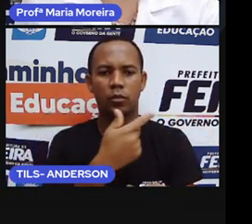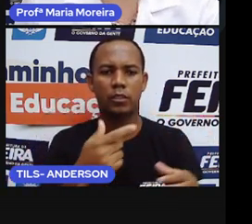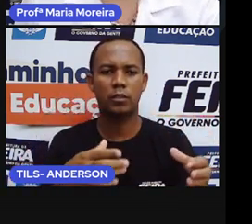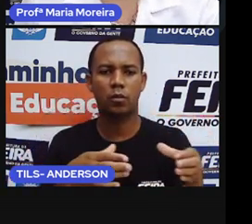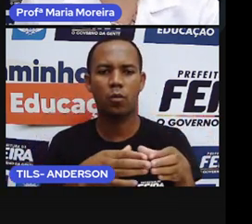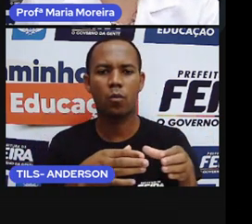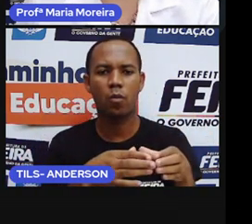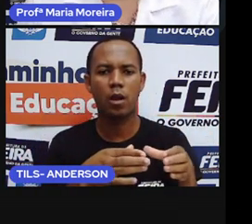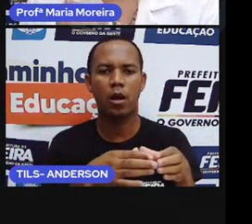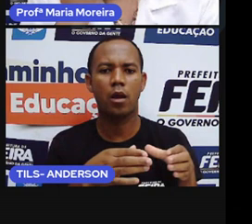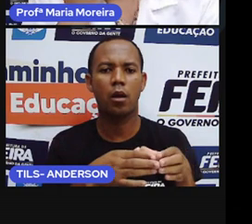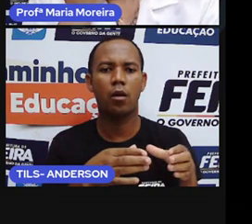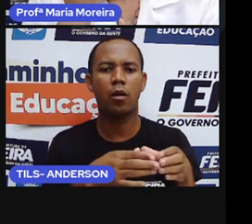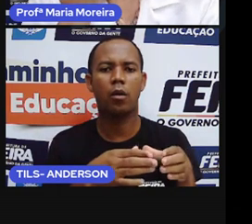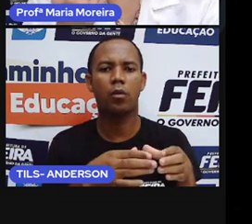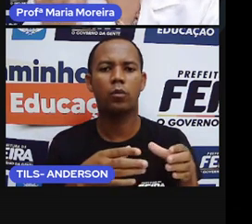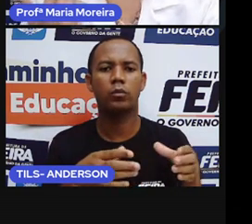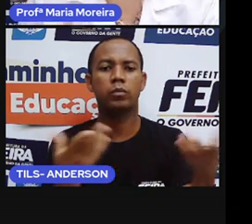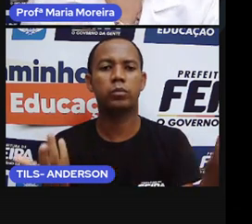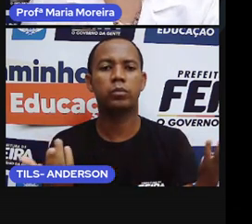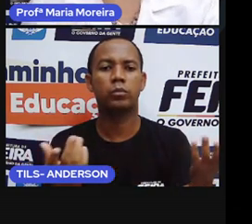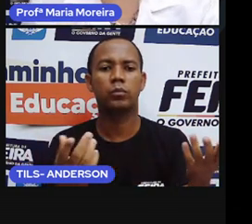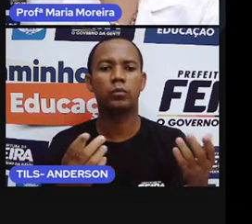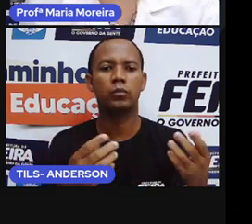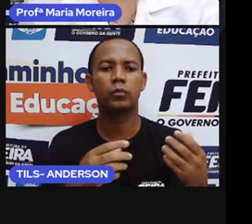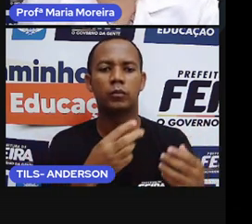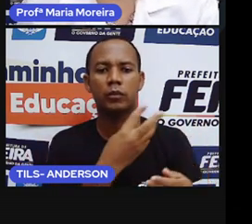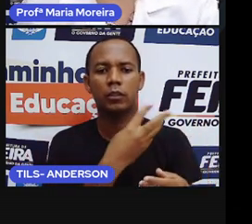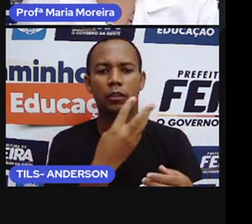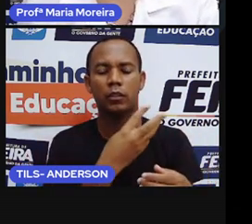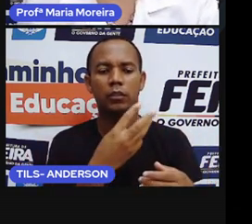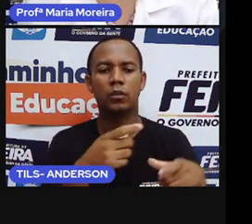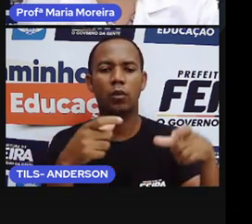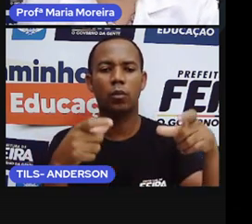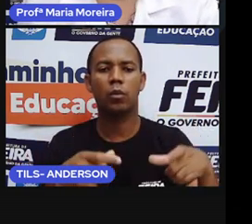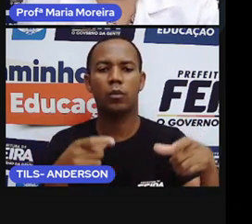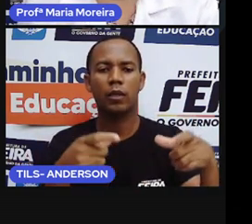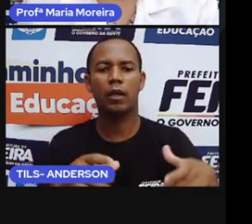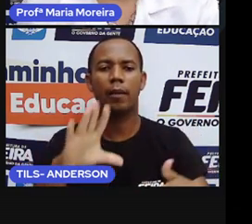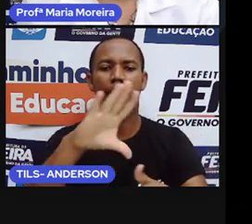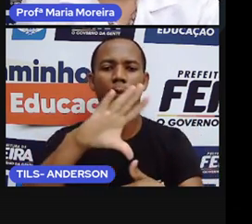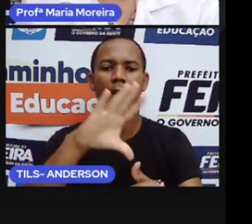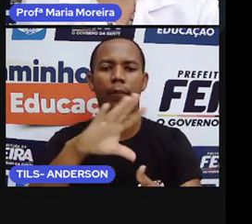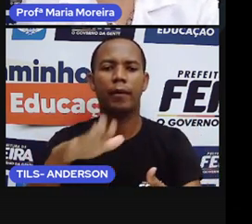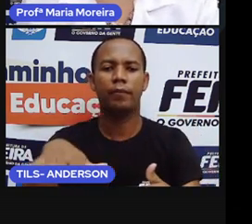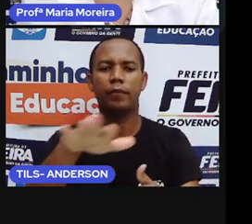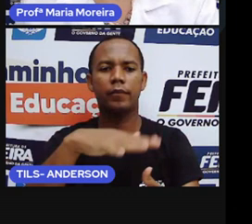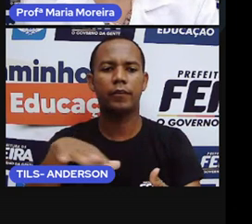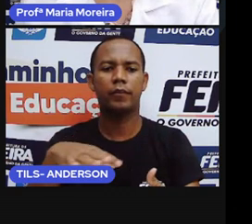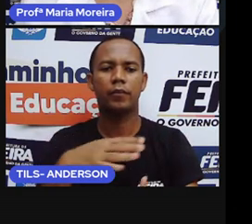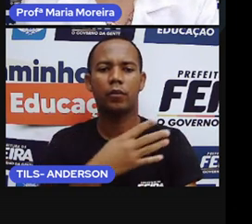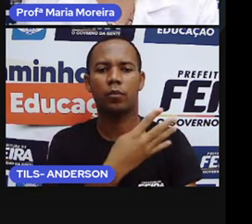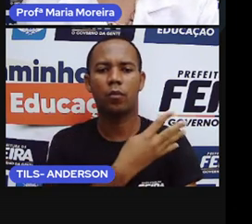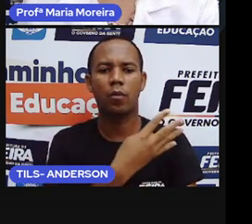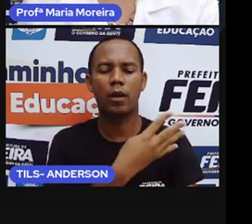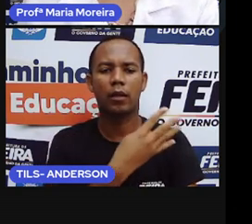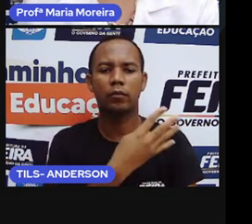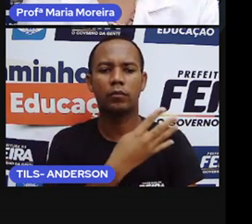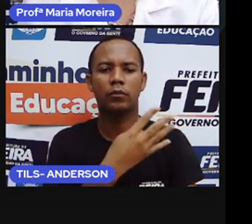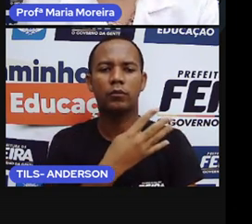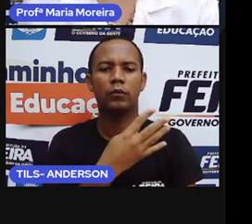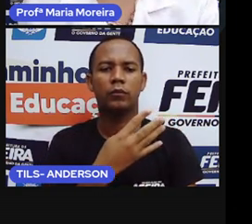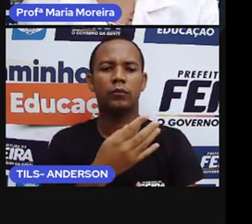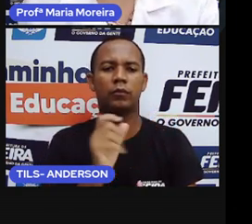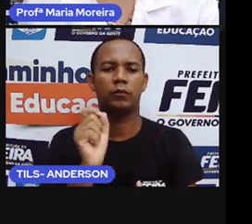índiozinho, o indígena? Onde está localizada a aldeia em que ele vive? Questão 4, no final do